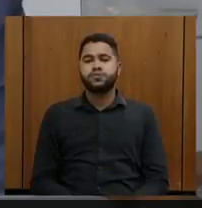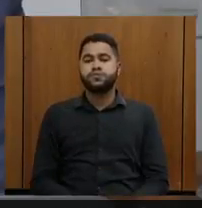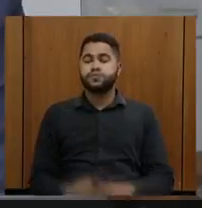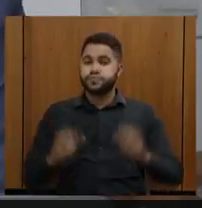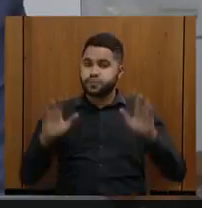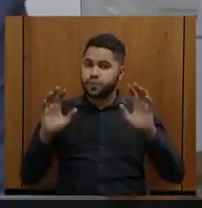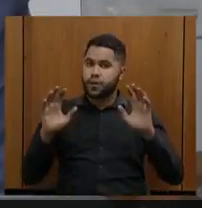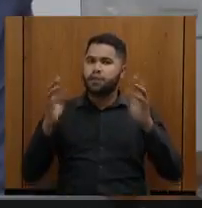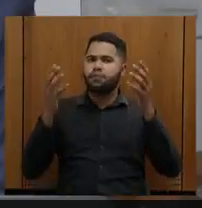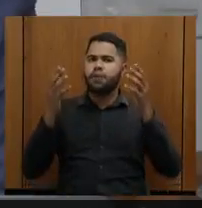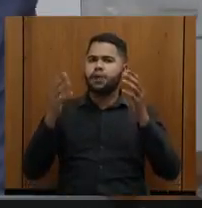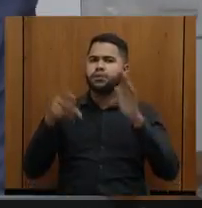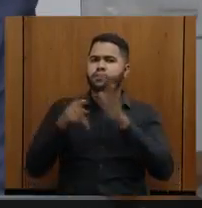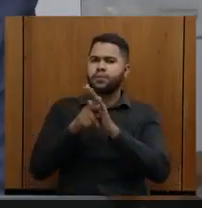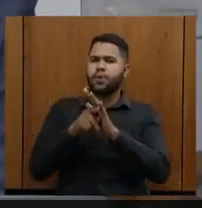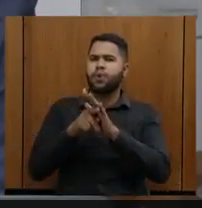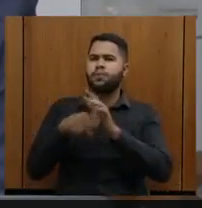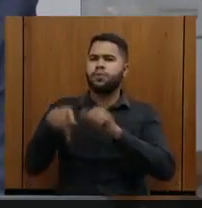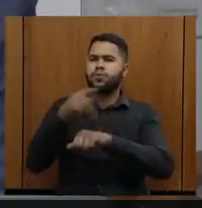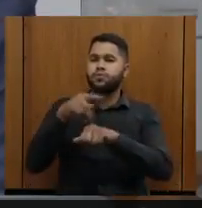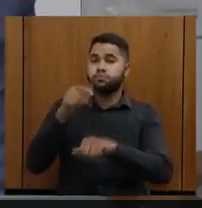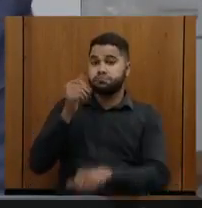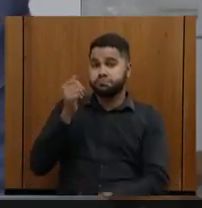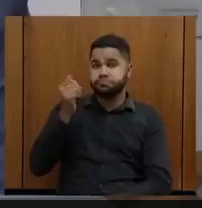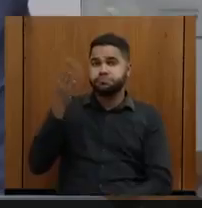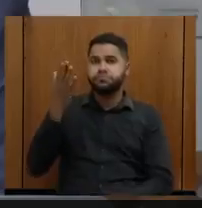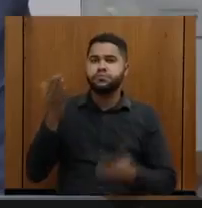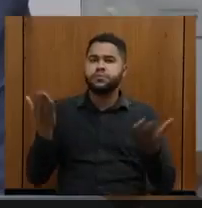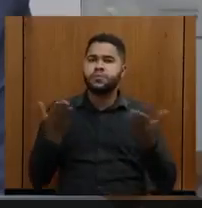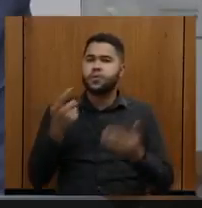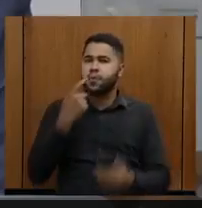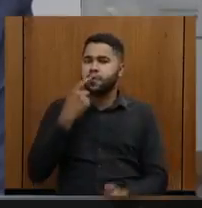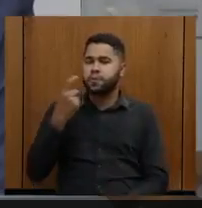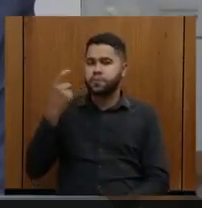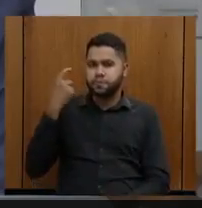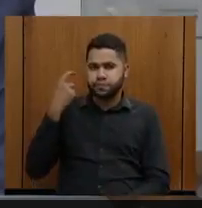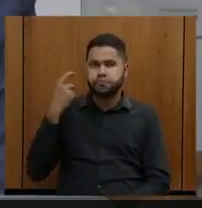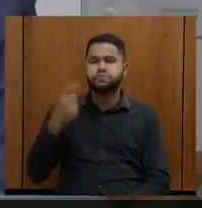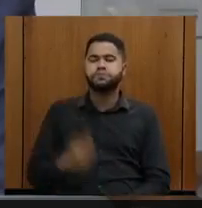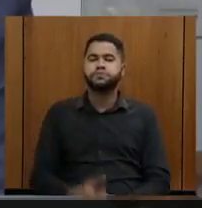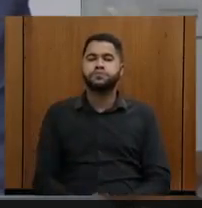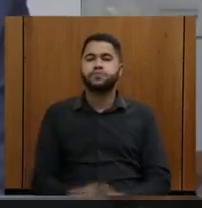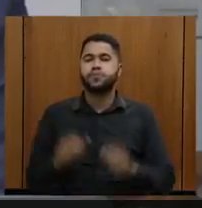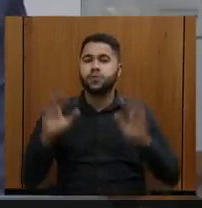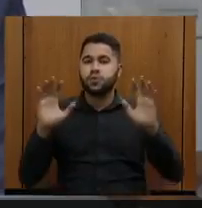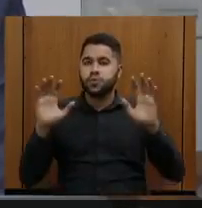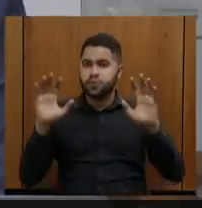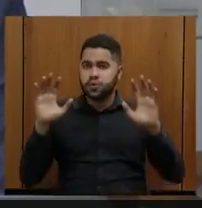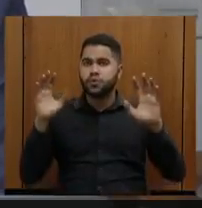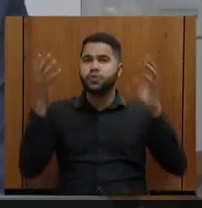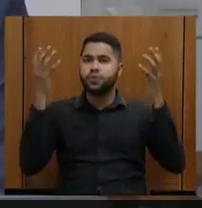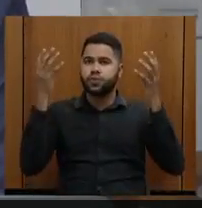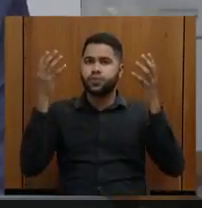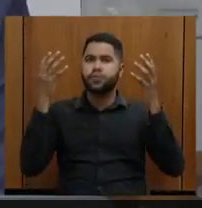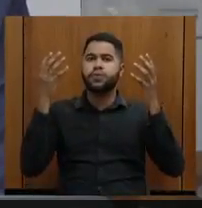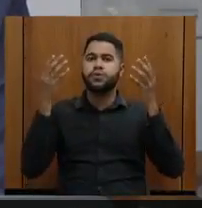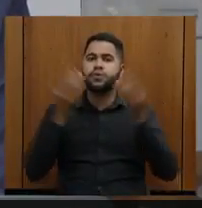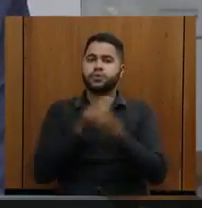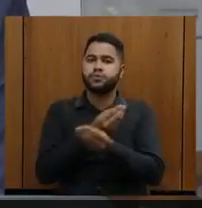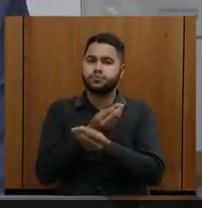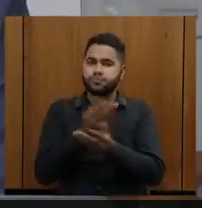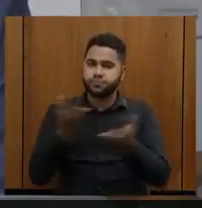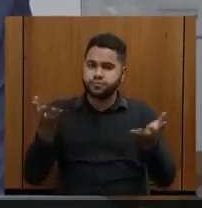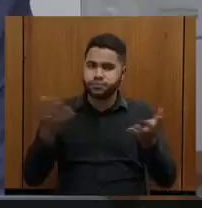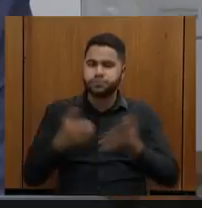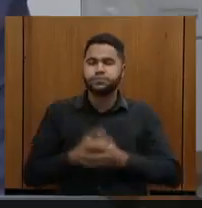evento a nível internacional e agora, recentemente, o evento promovido